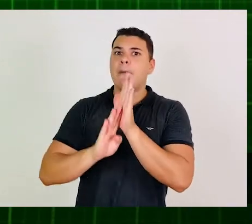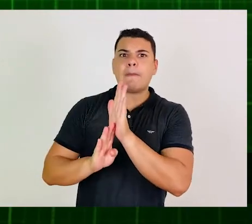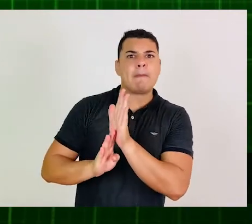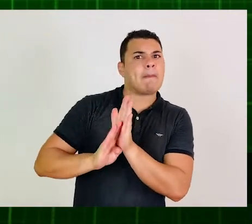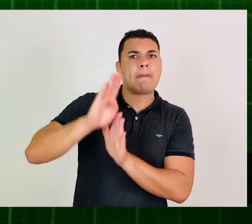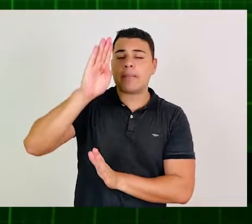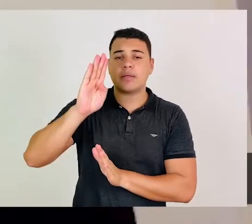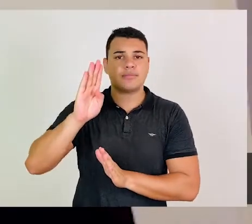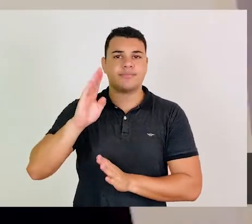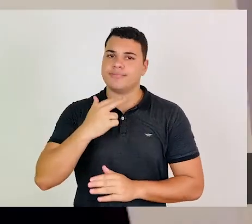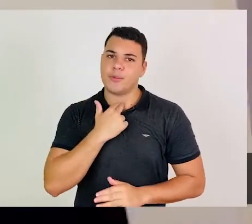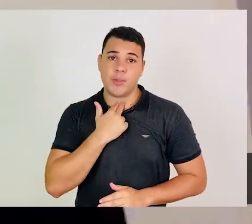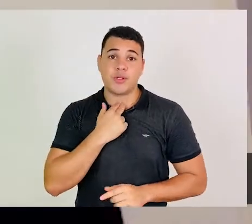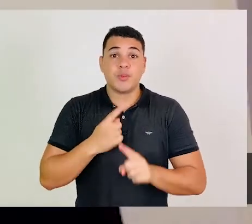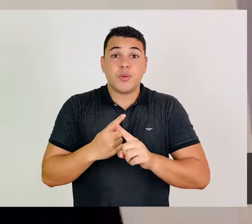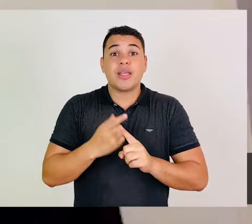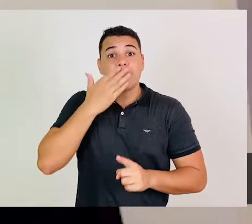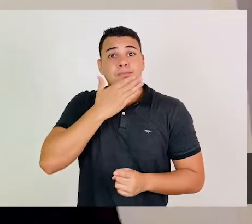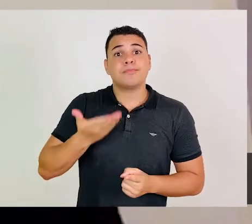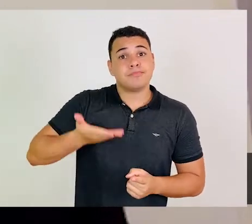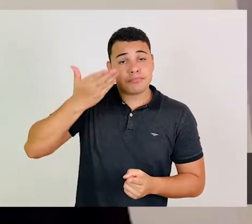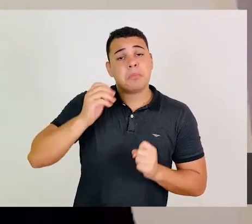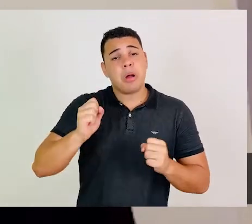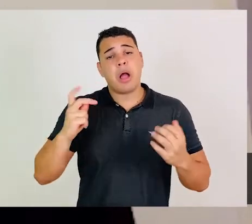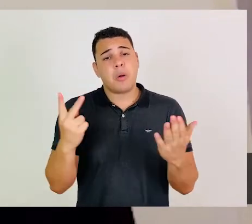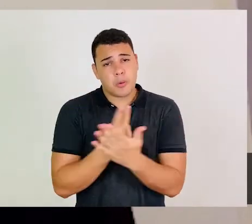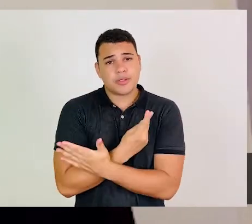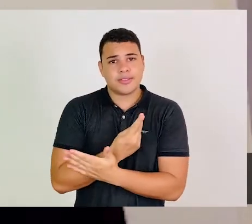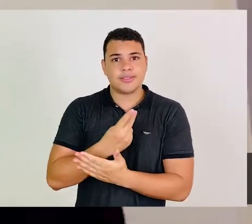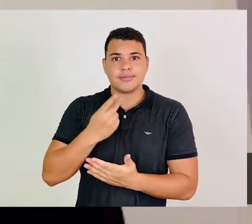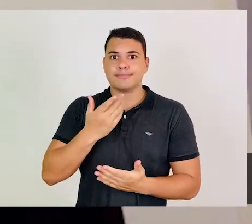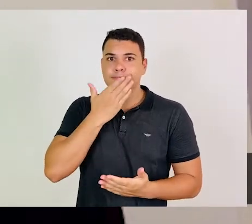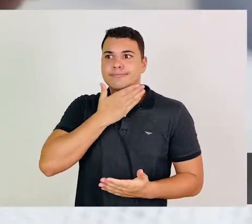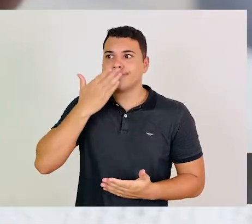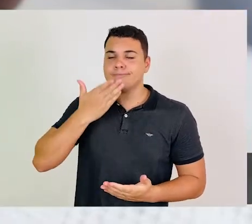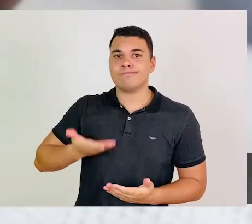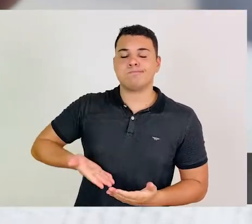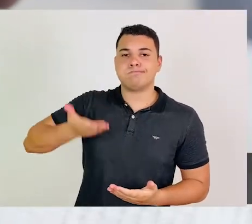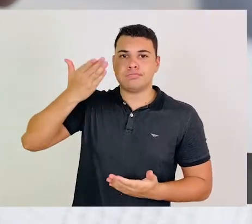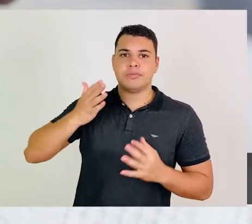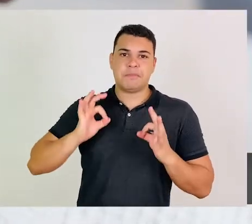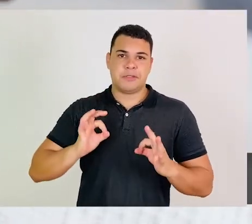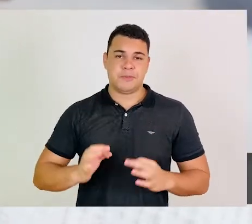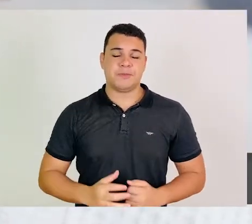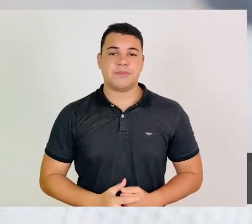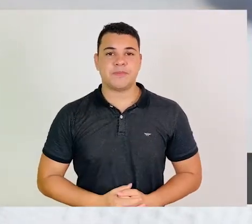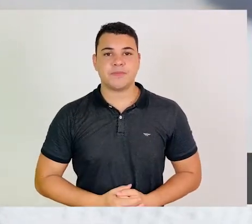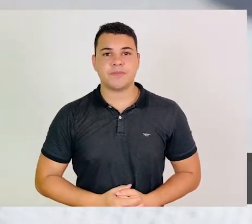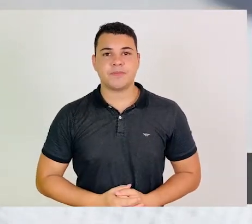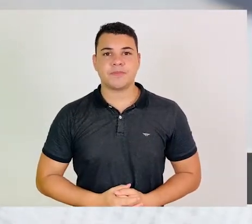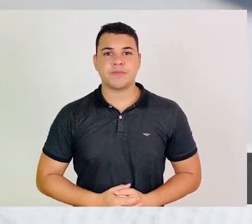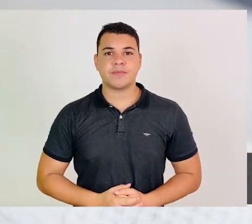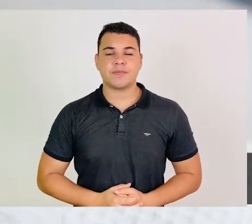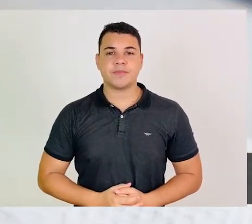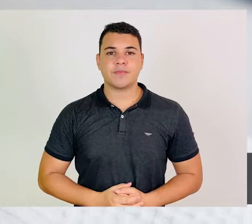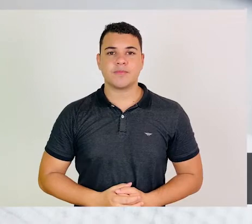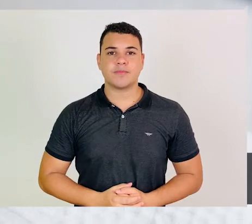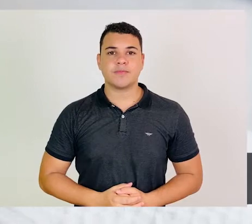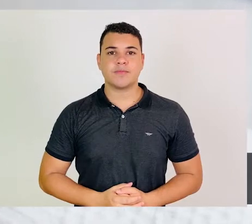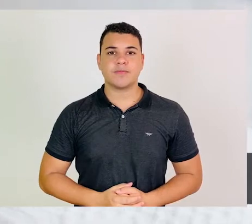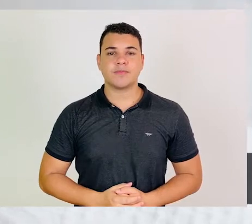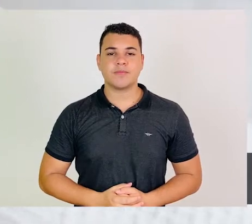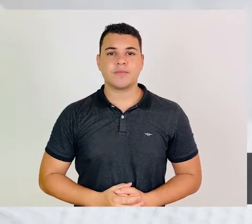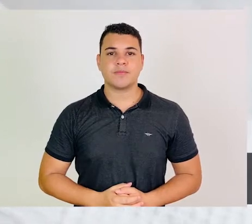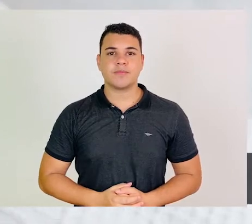diminui as defesas do organismo, ela pode causar queda da pressão arterial. É uma situação extremamente grave.